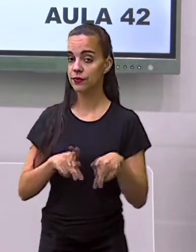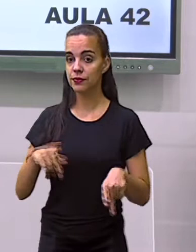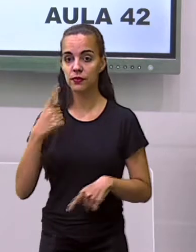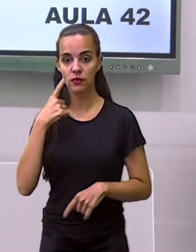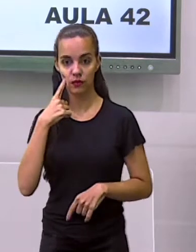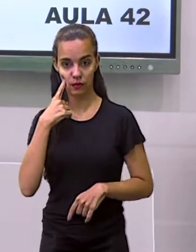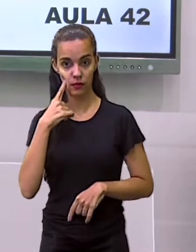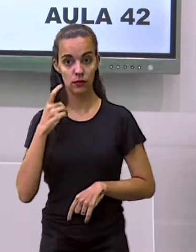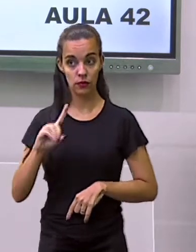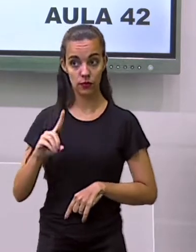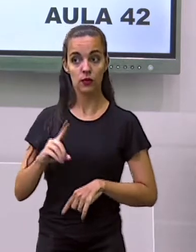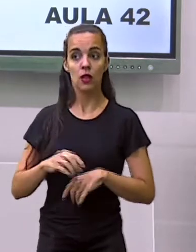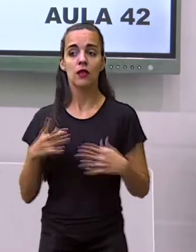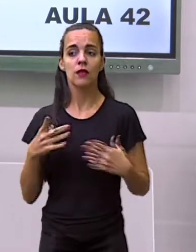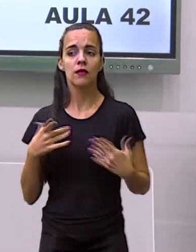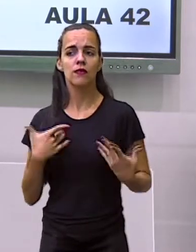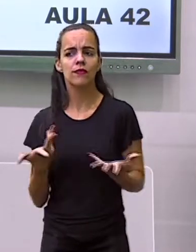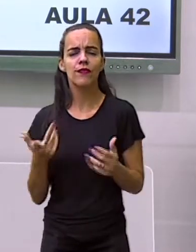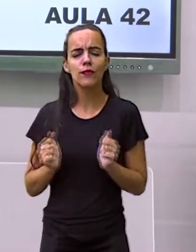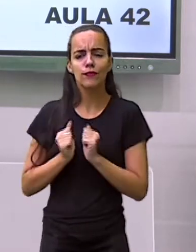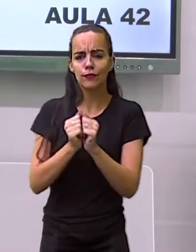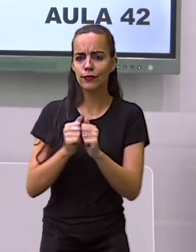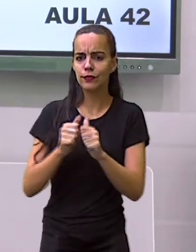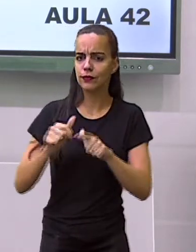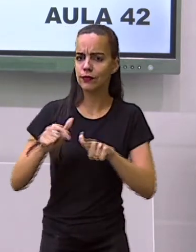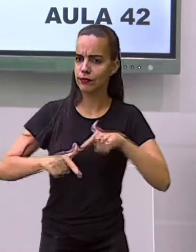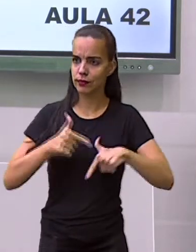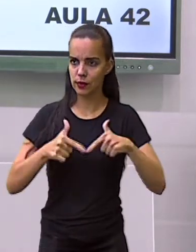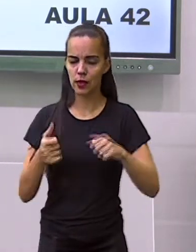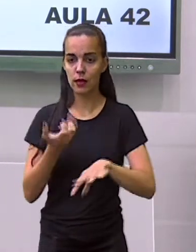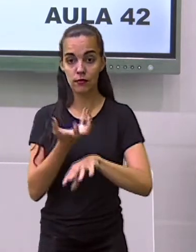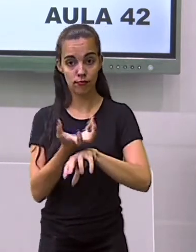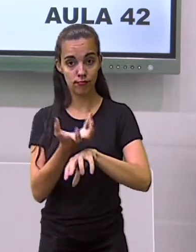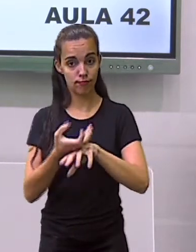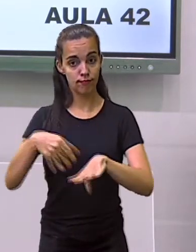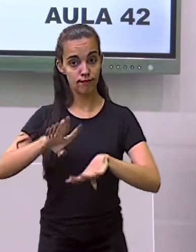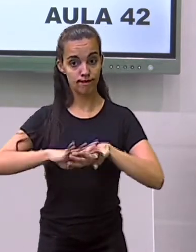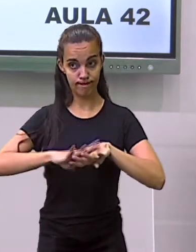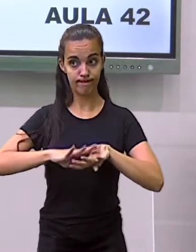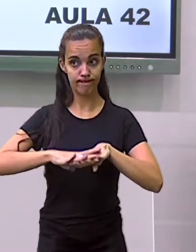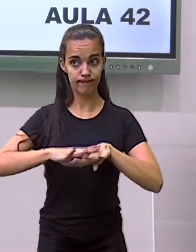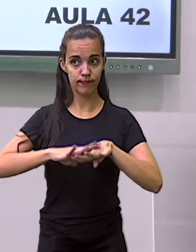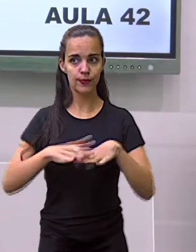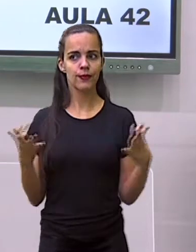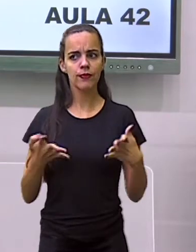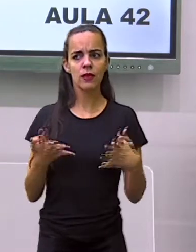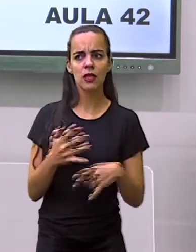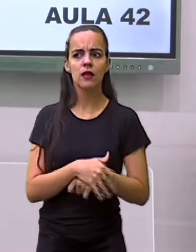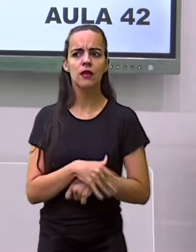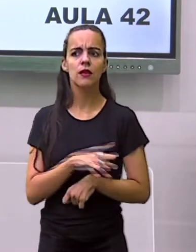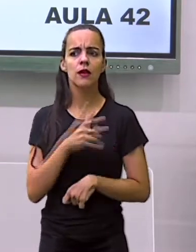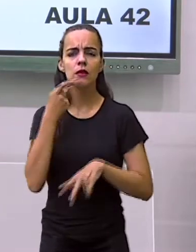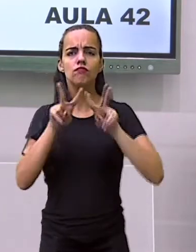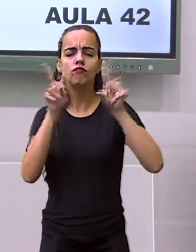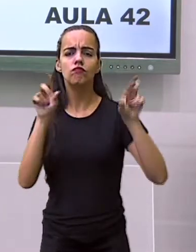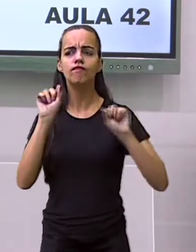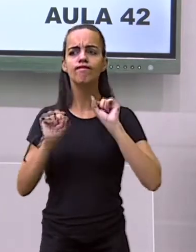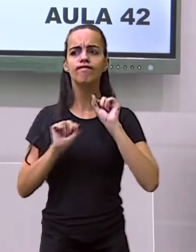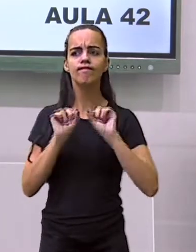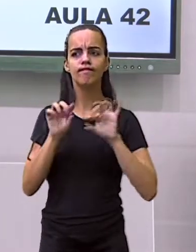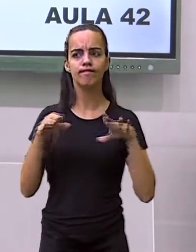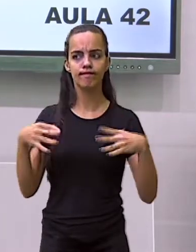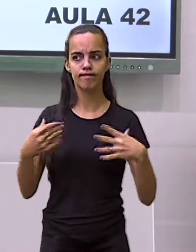Daniele Cristini e vamos juntos trabalhar com componente curricular de matemática. Hoje falaremos um pouco sobre